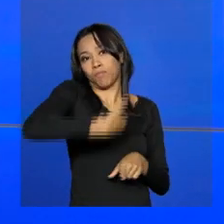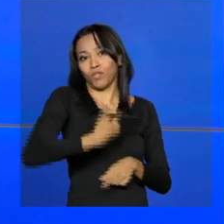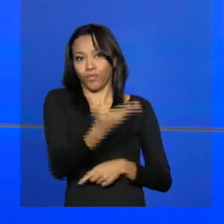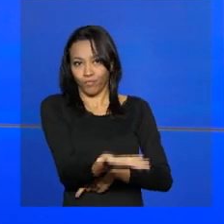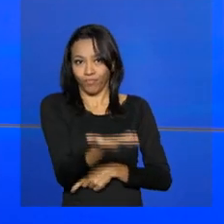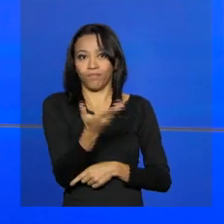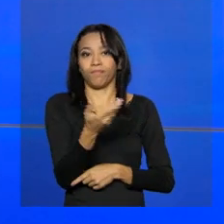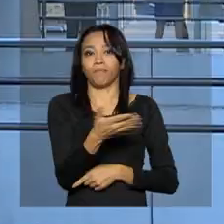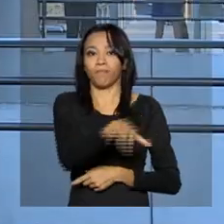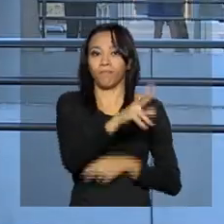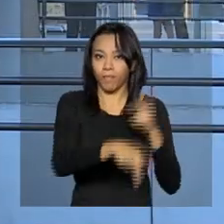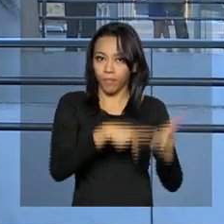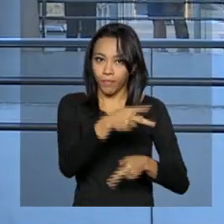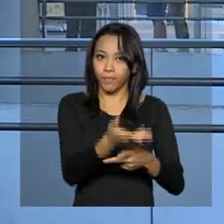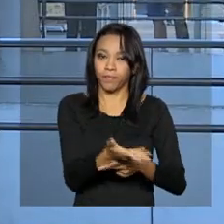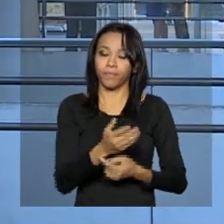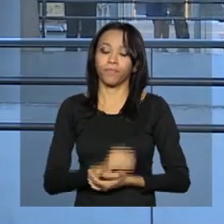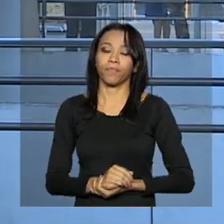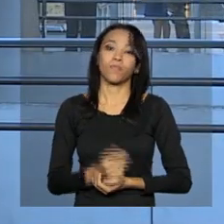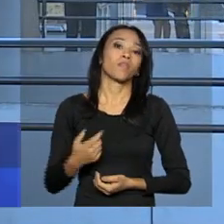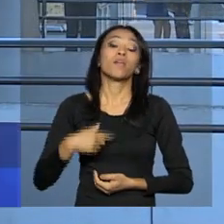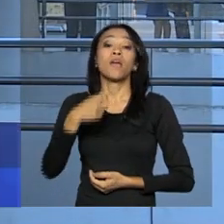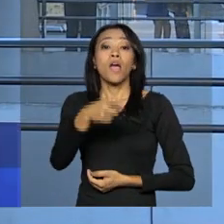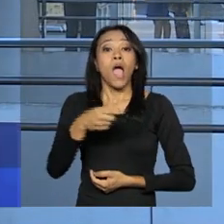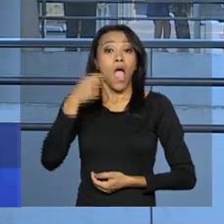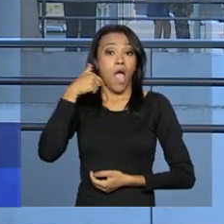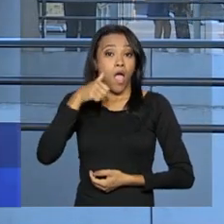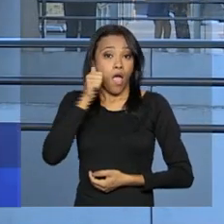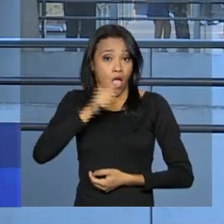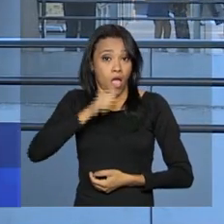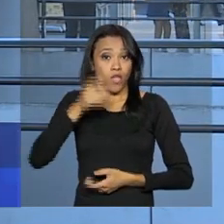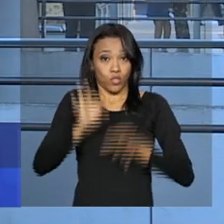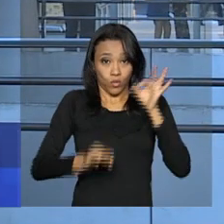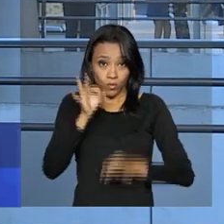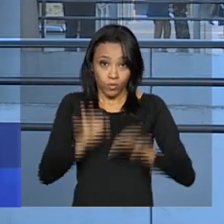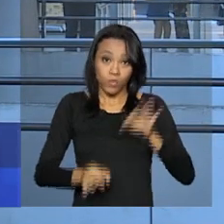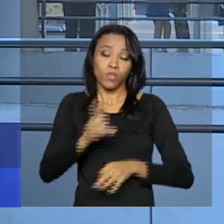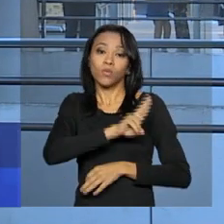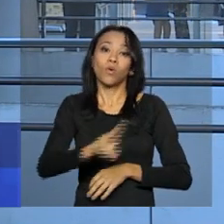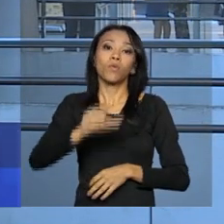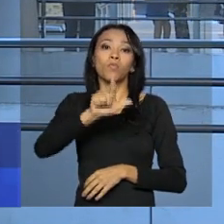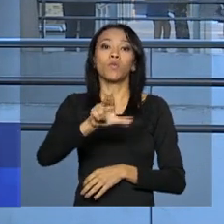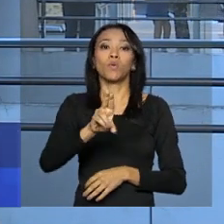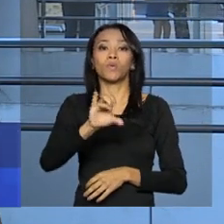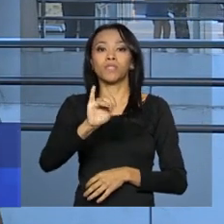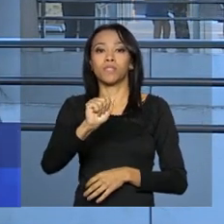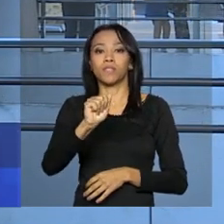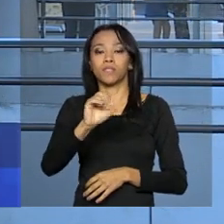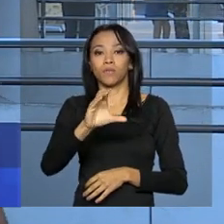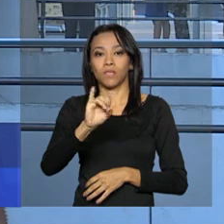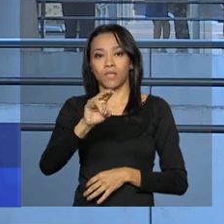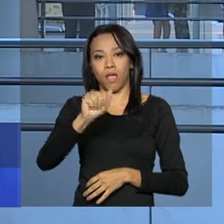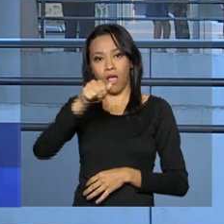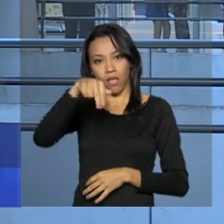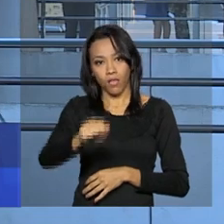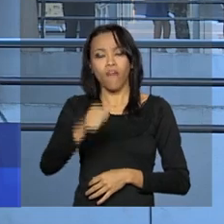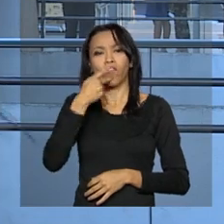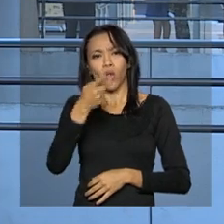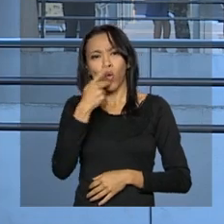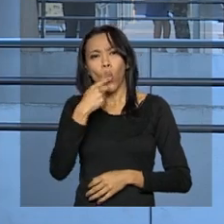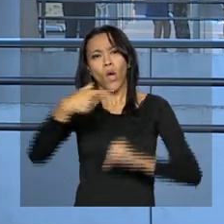os detalhes. No despacho, a juíza Luciana Raquel Tolentino de Moura cita trecho da